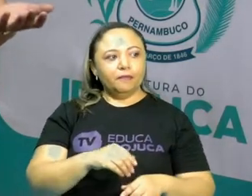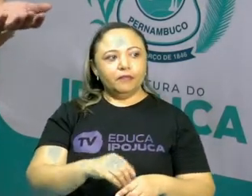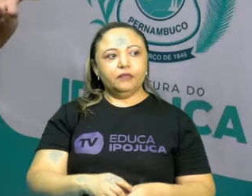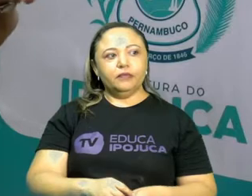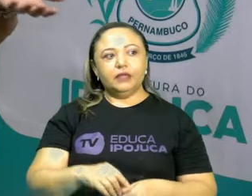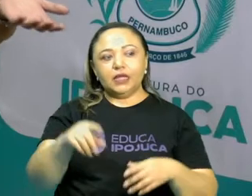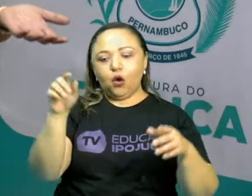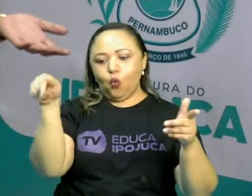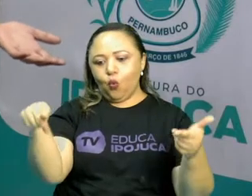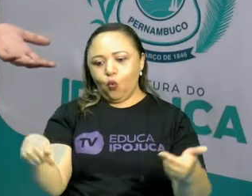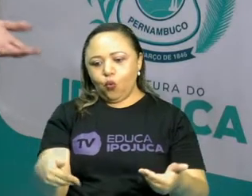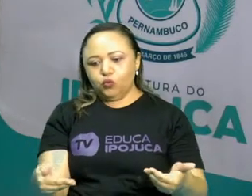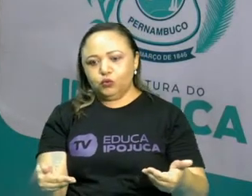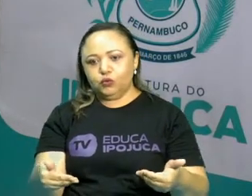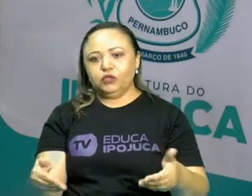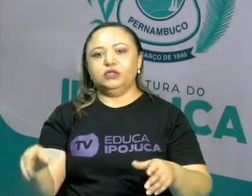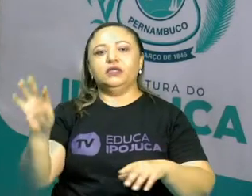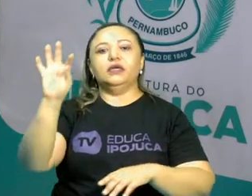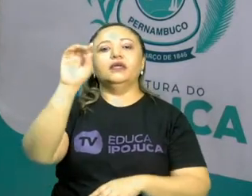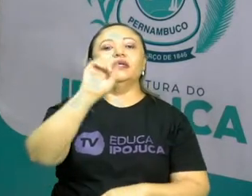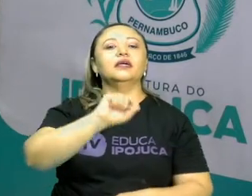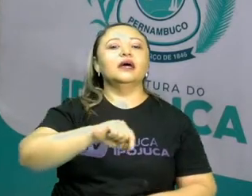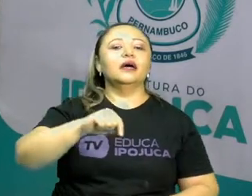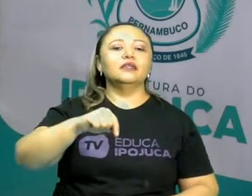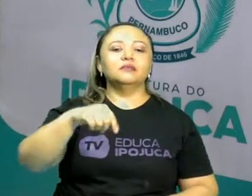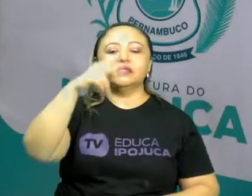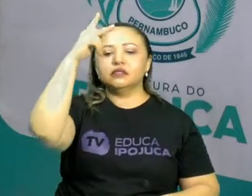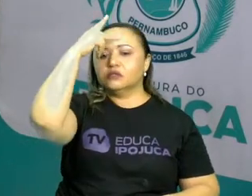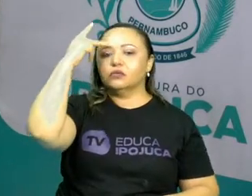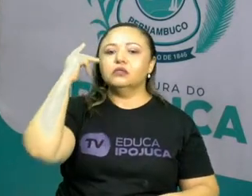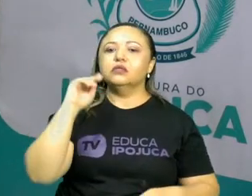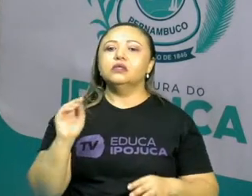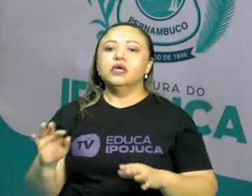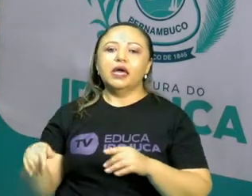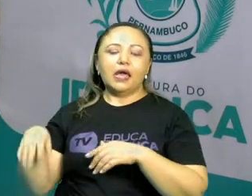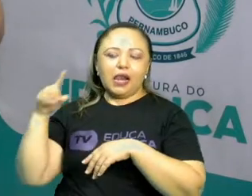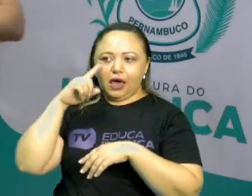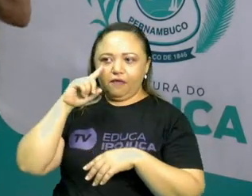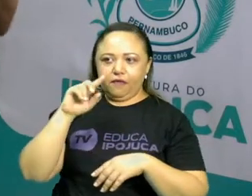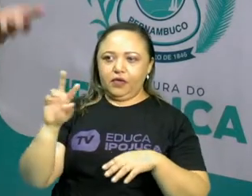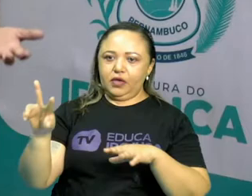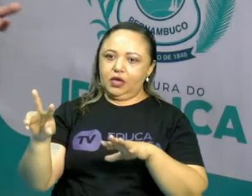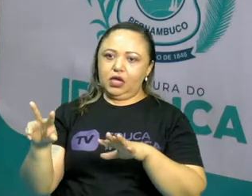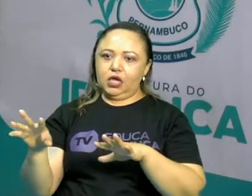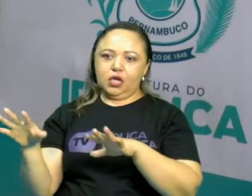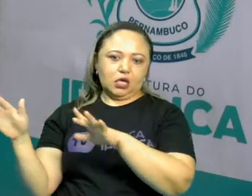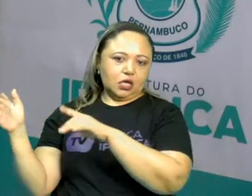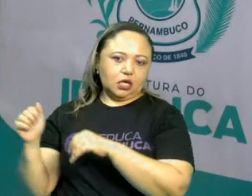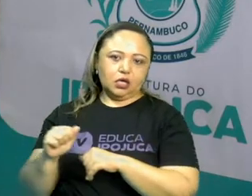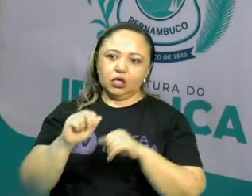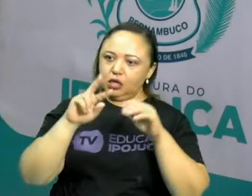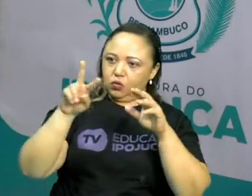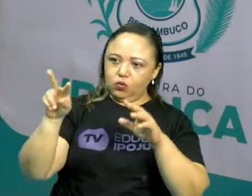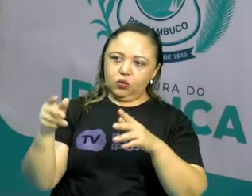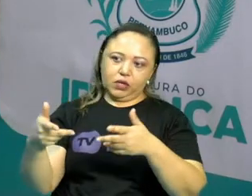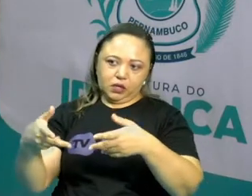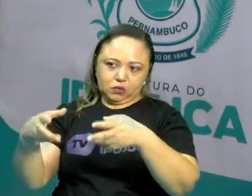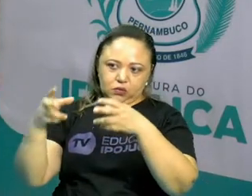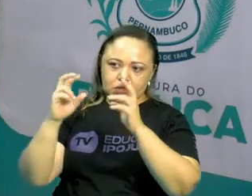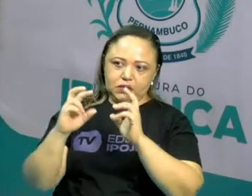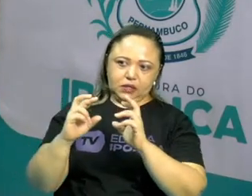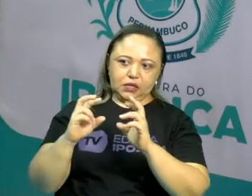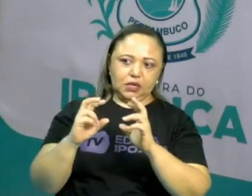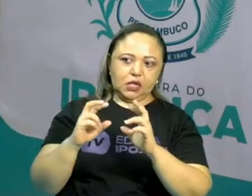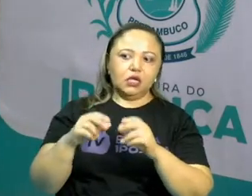é passageiro. O que é algo efêmero? É algo que passa rápido. Então espero que esse